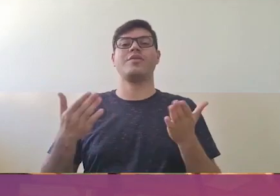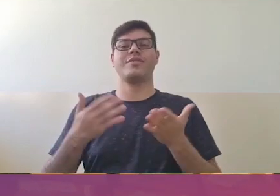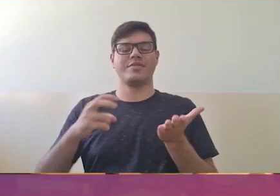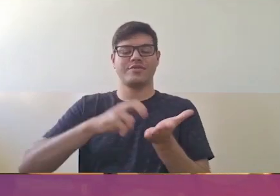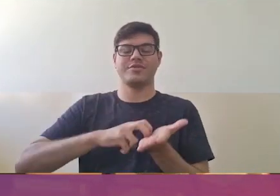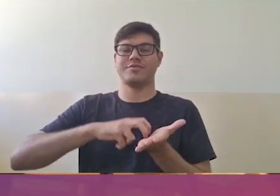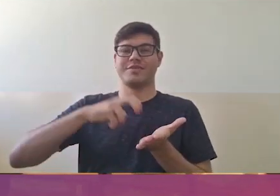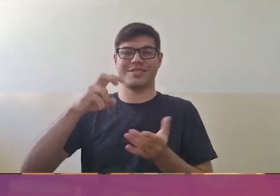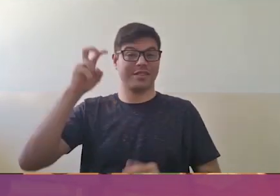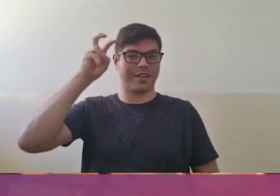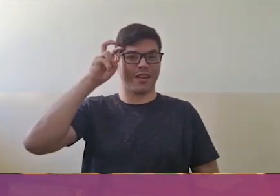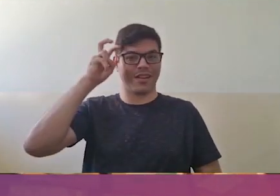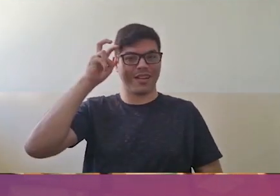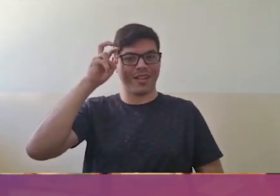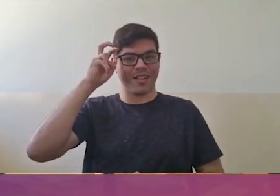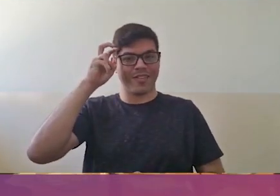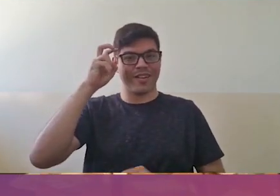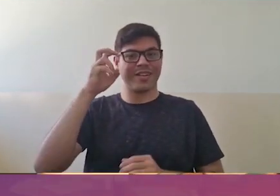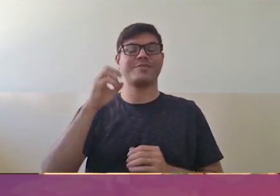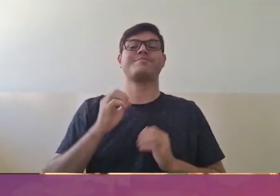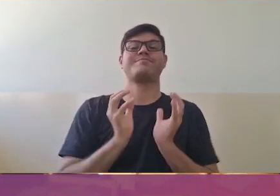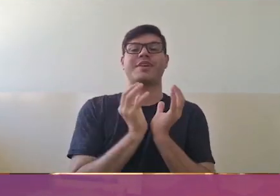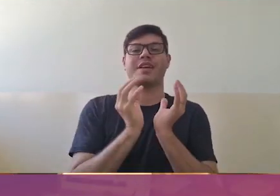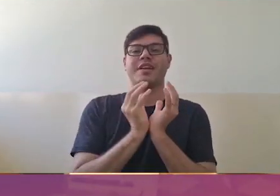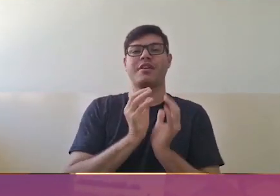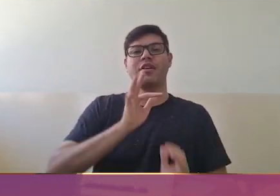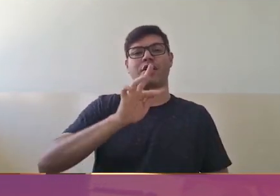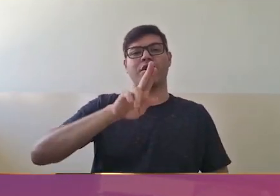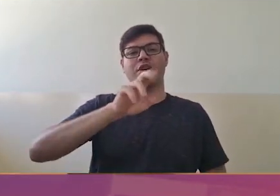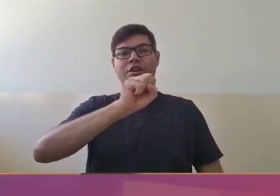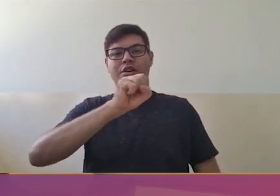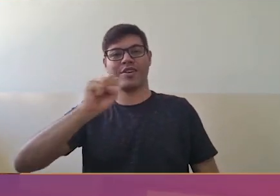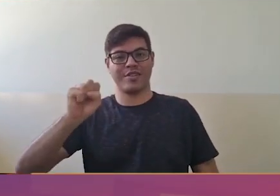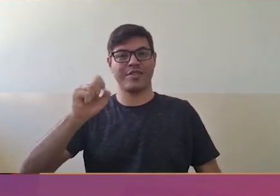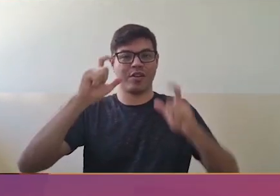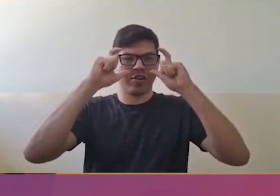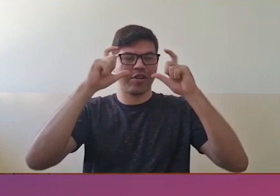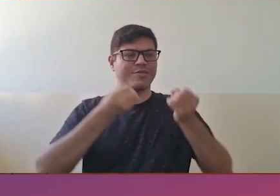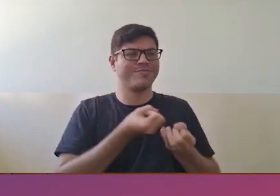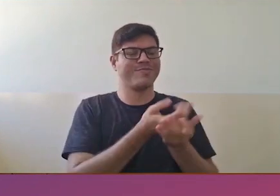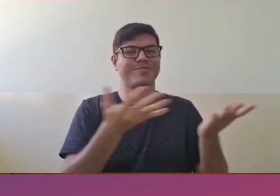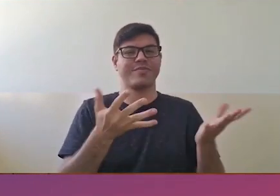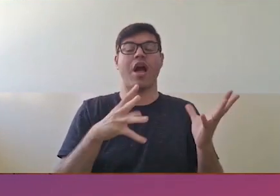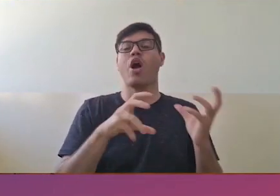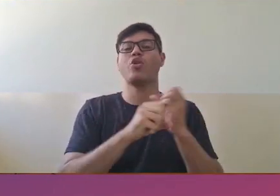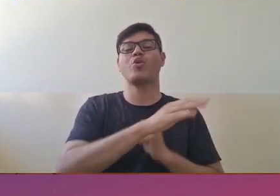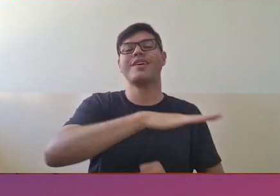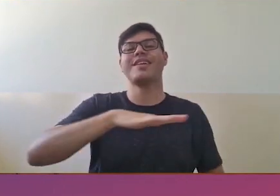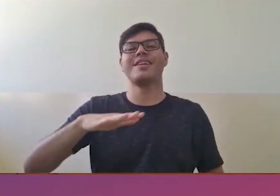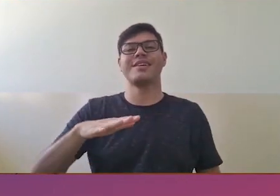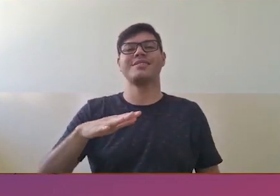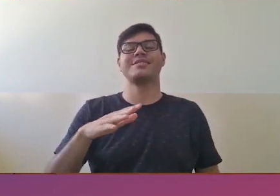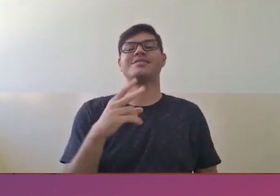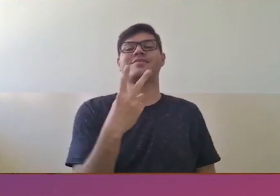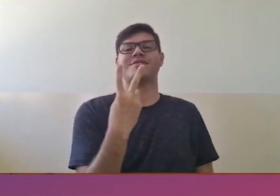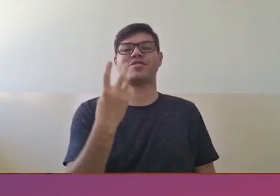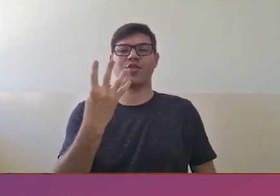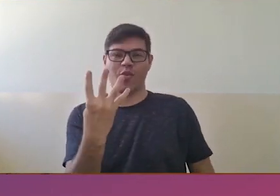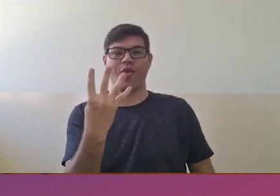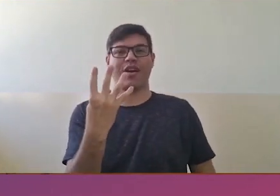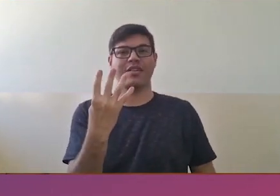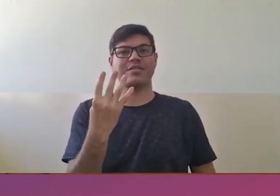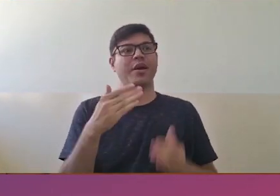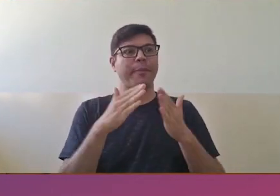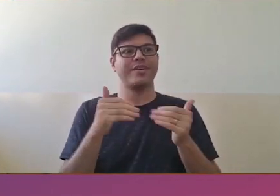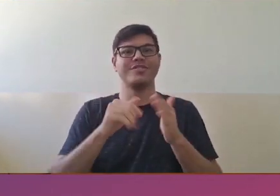O FUS fez na manhã desta quinta-feira mais uma entrega de óculos. São 24 crianças, todas que